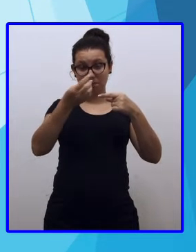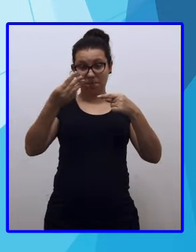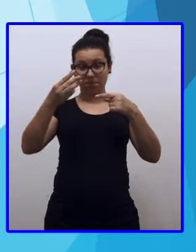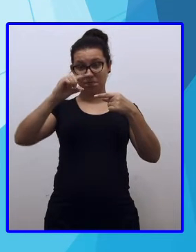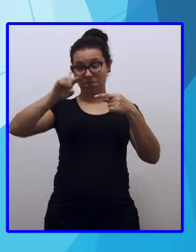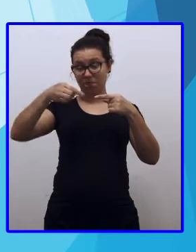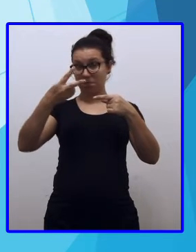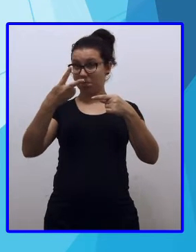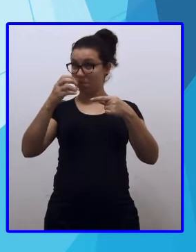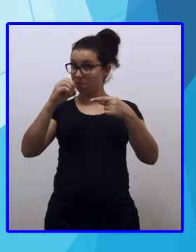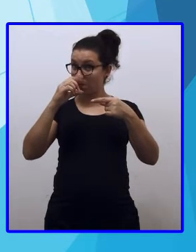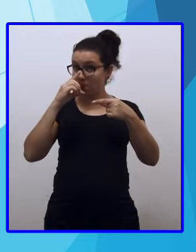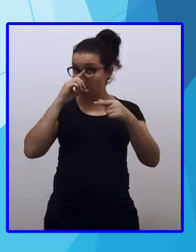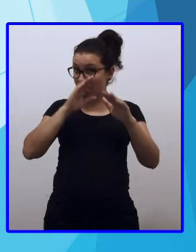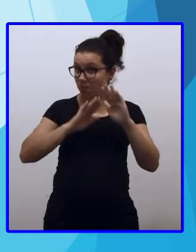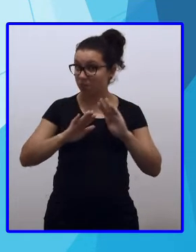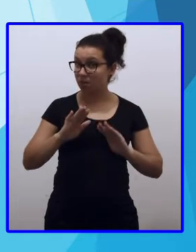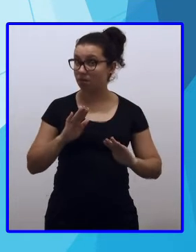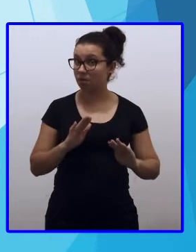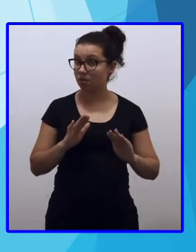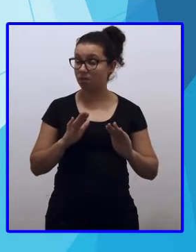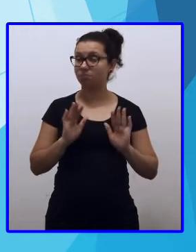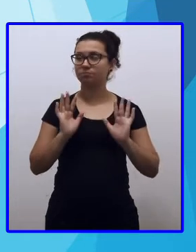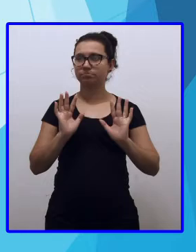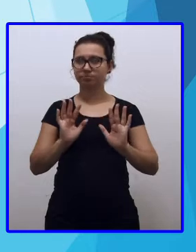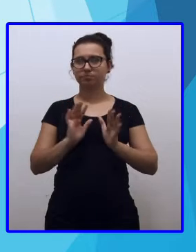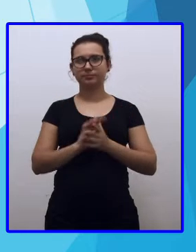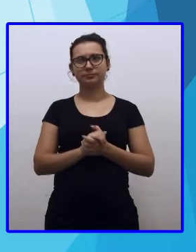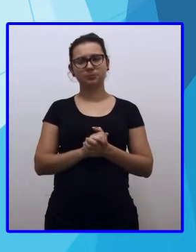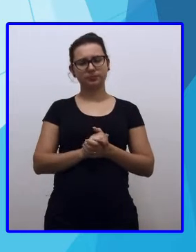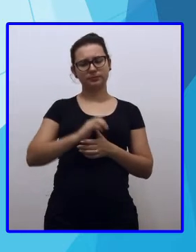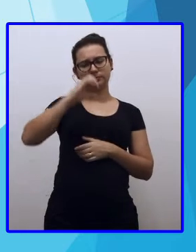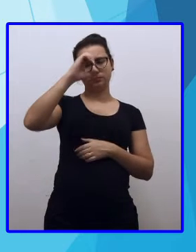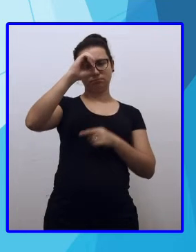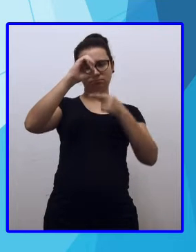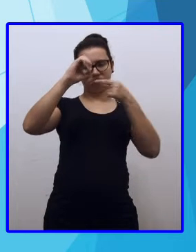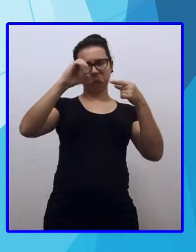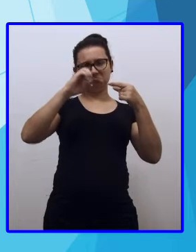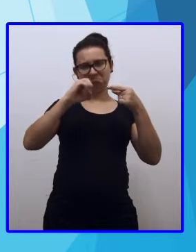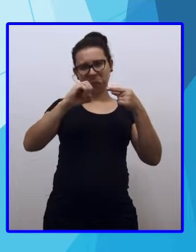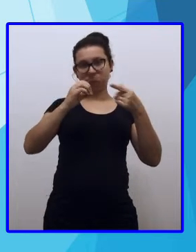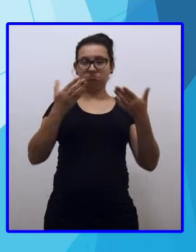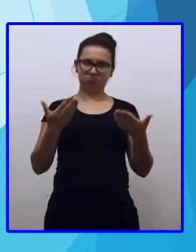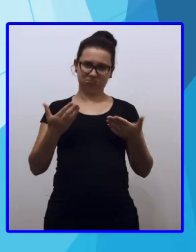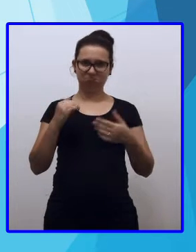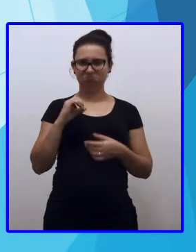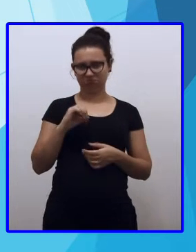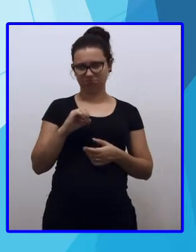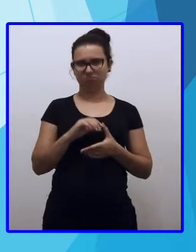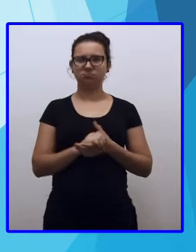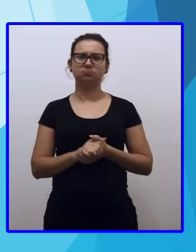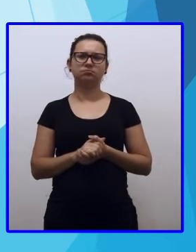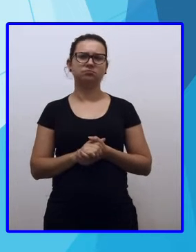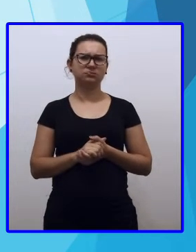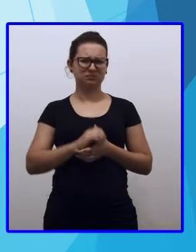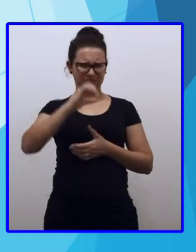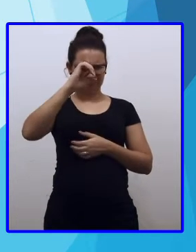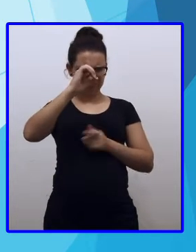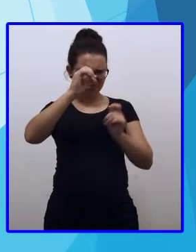63,20. Cuidado com as trocas. Zero menos zero? Zero. Zero dá